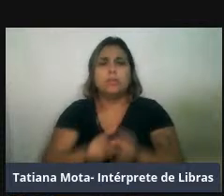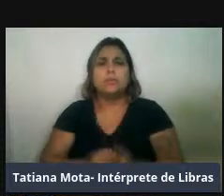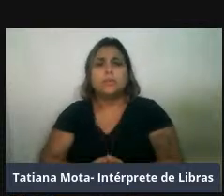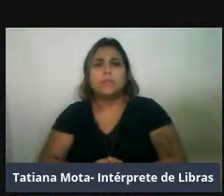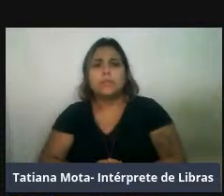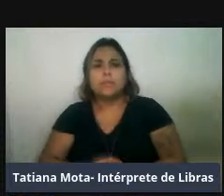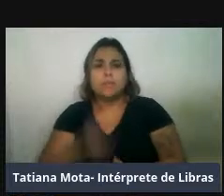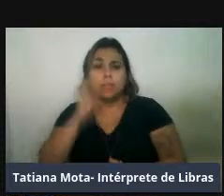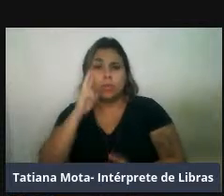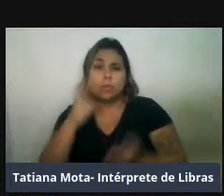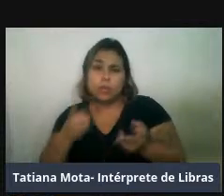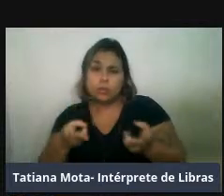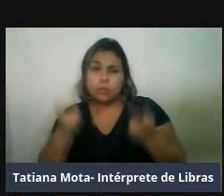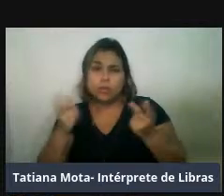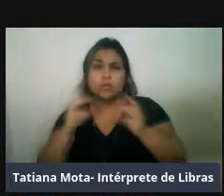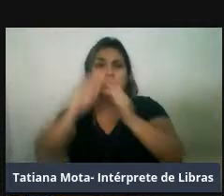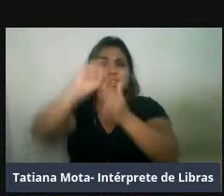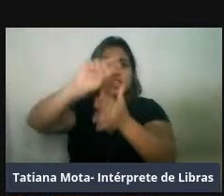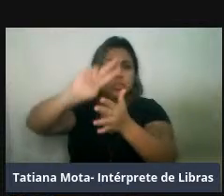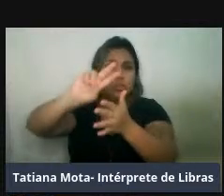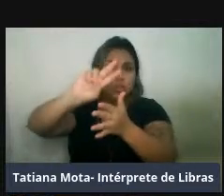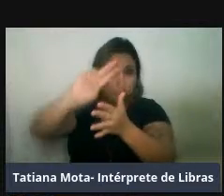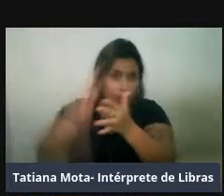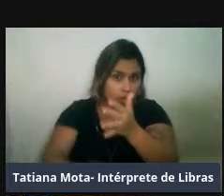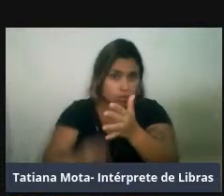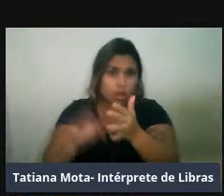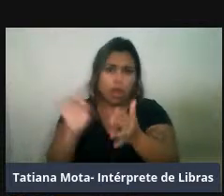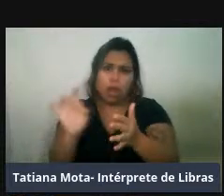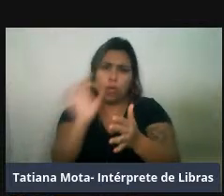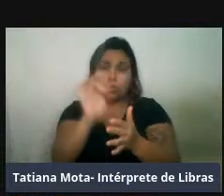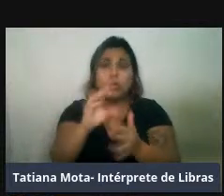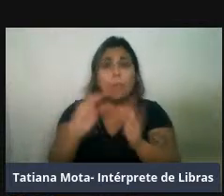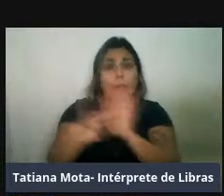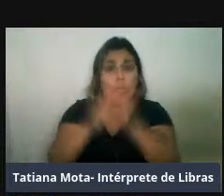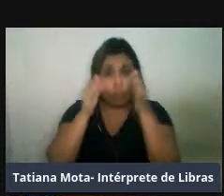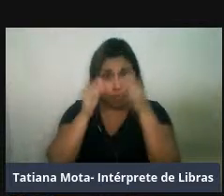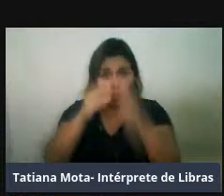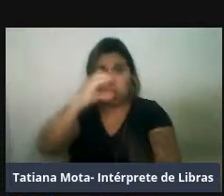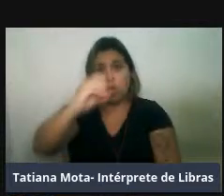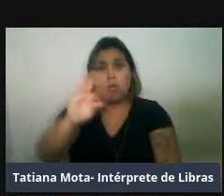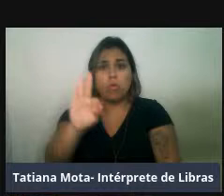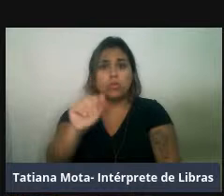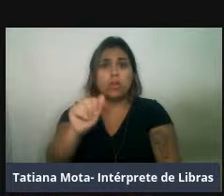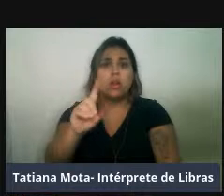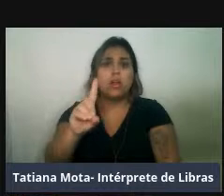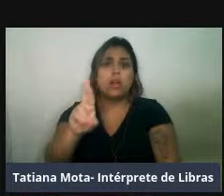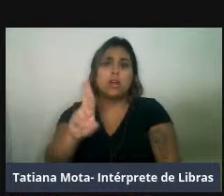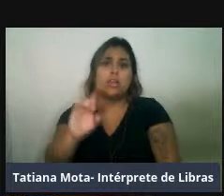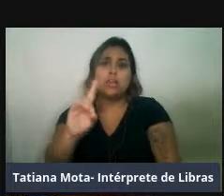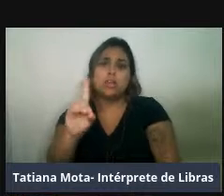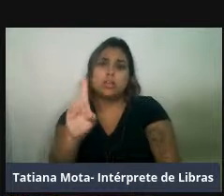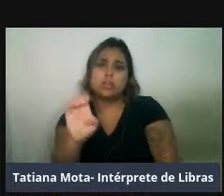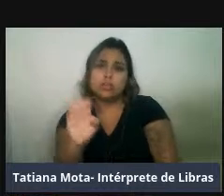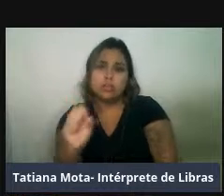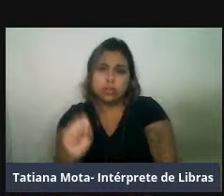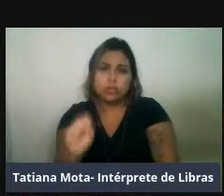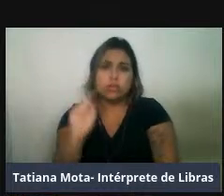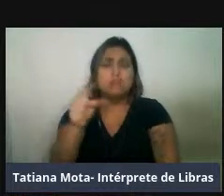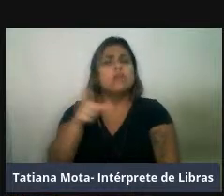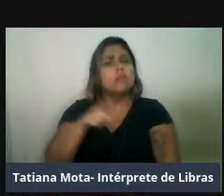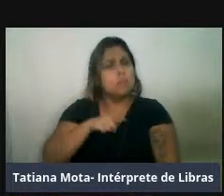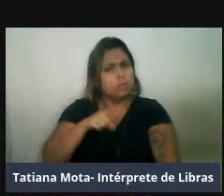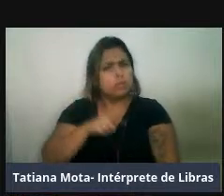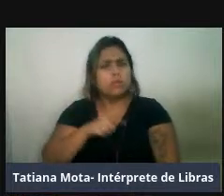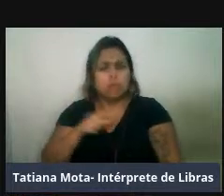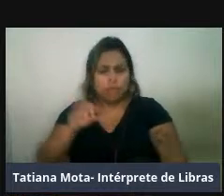algumas espécies de otaride, a gente tem espécies então bastante associadas à